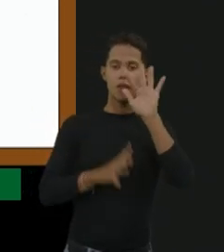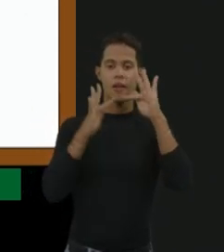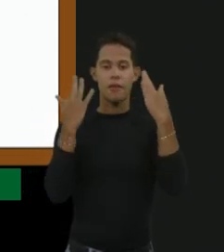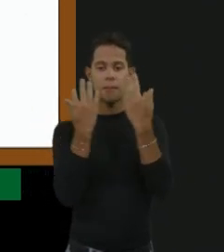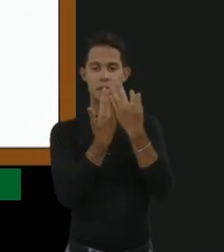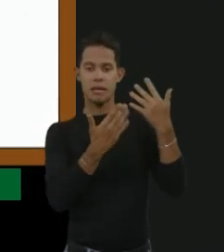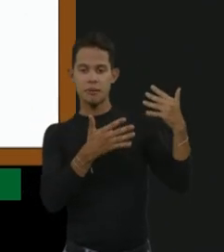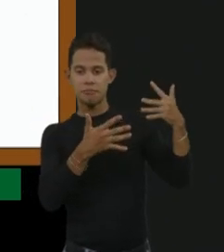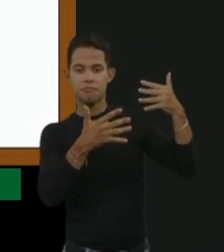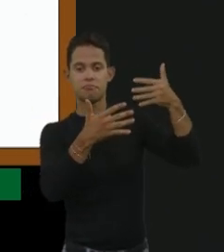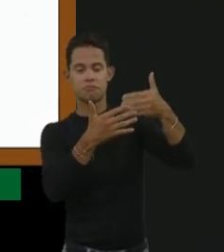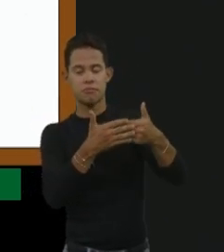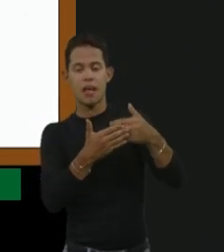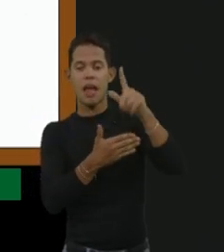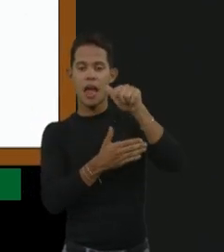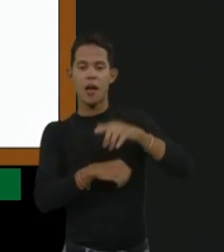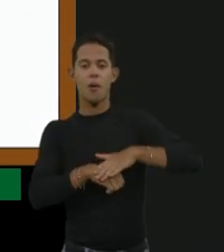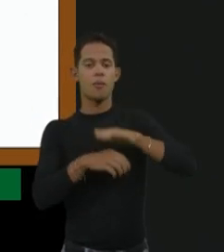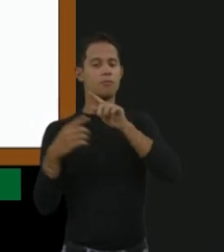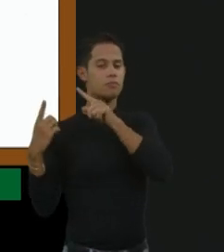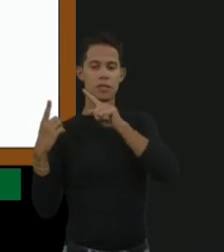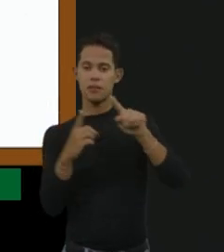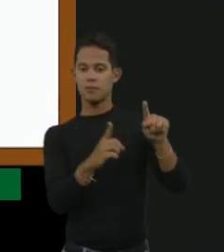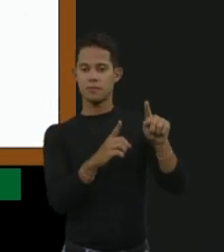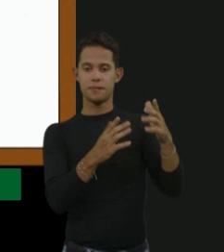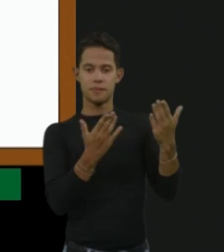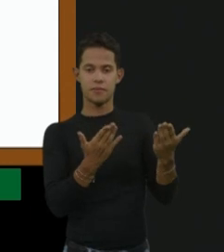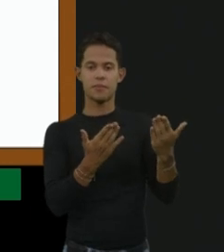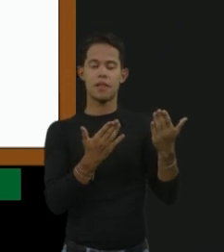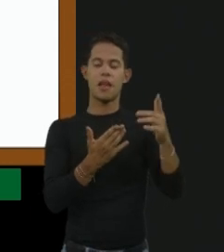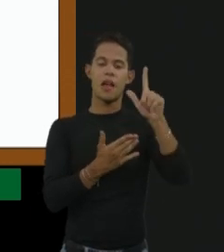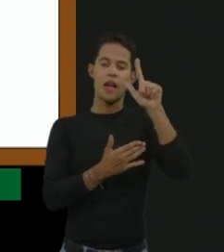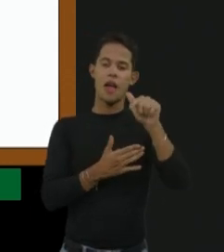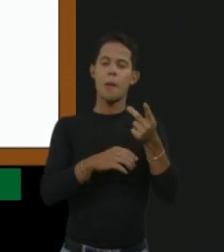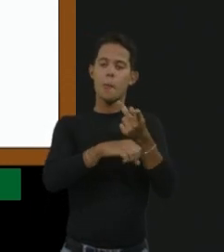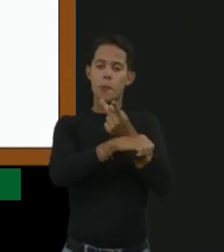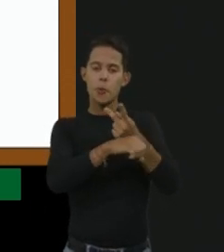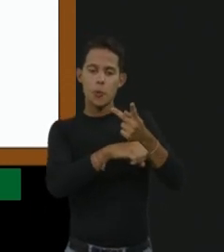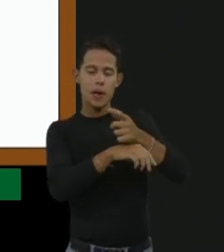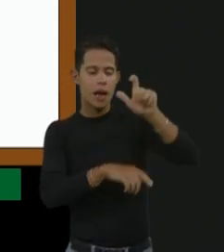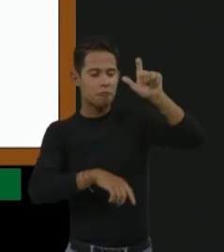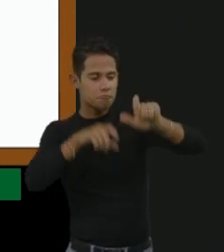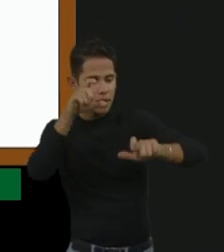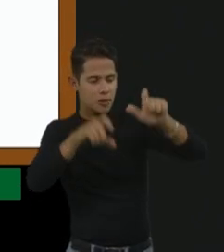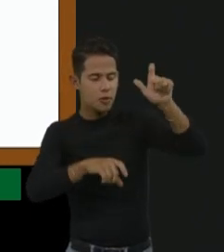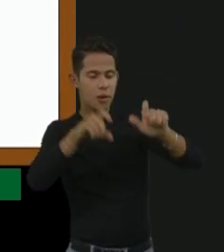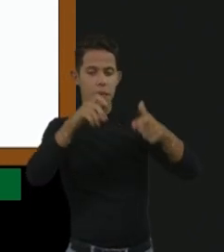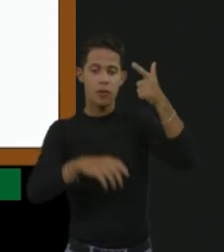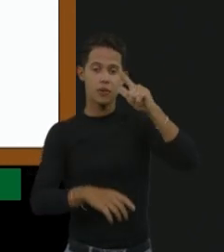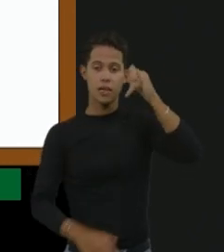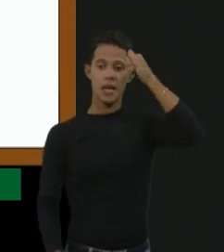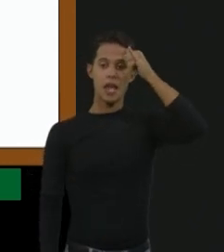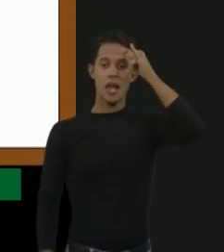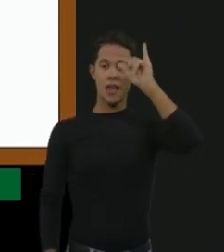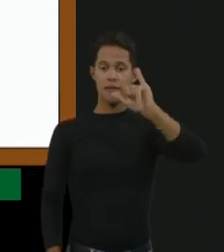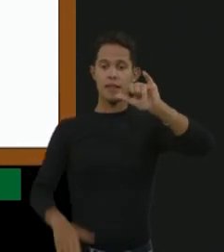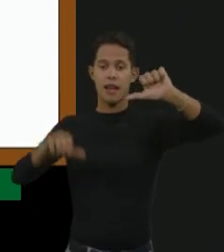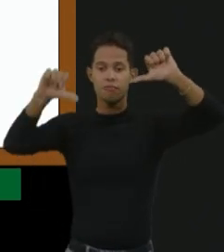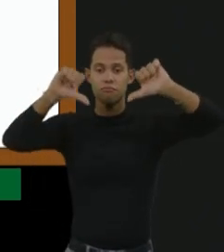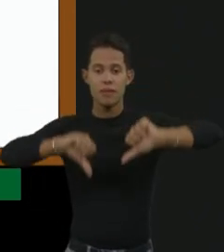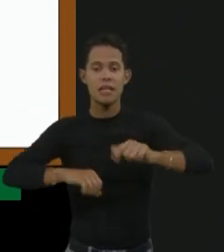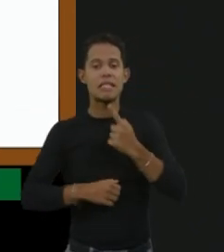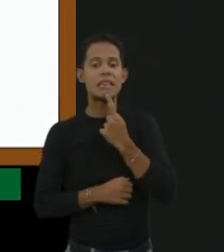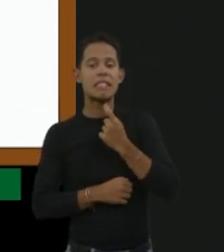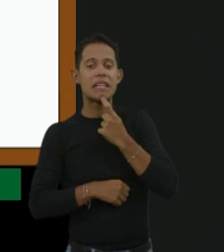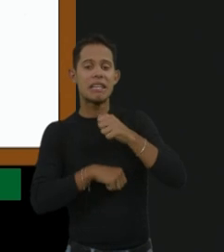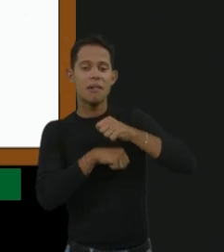mais desafiadores, para a gente ir atrás desses pacientes, para que evite, principalmente nos casos graves, ter sangramento de